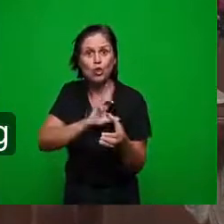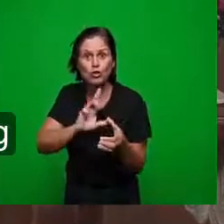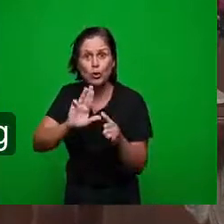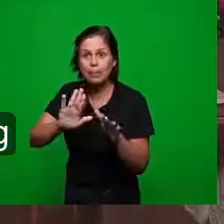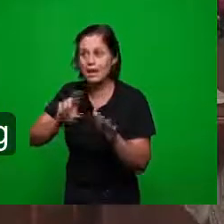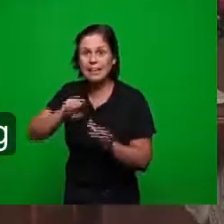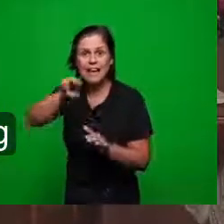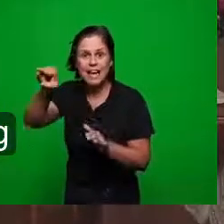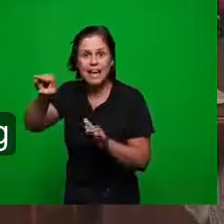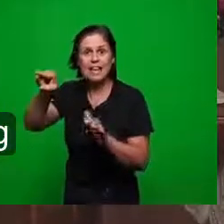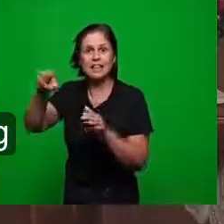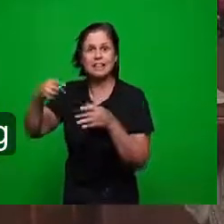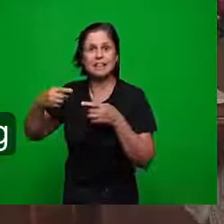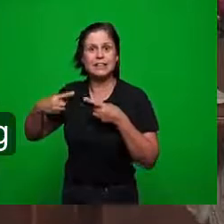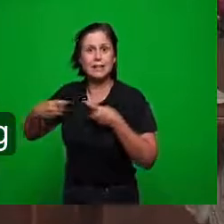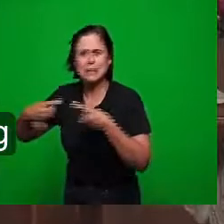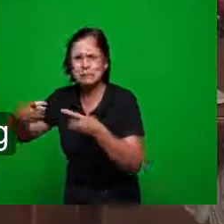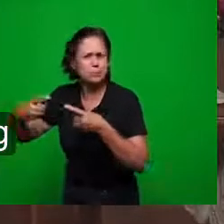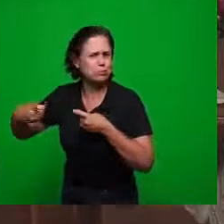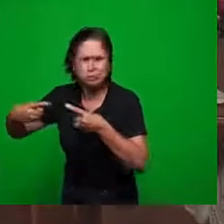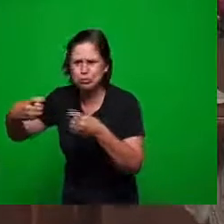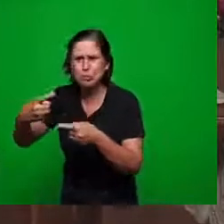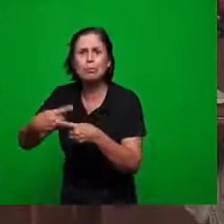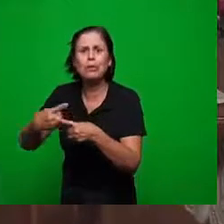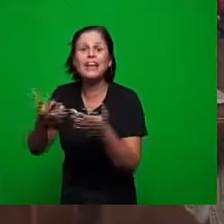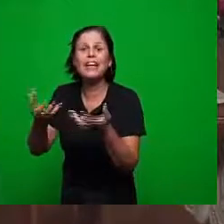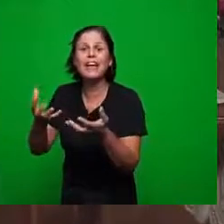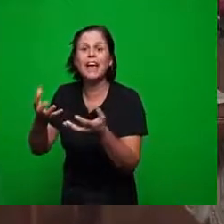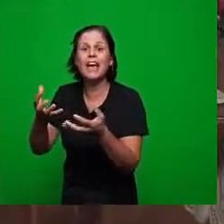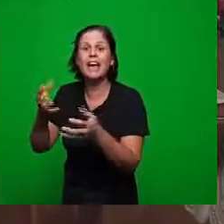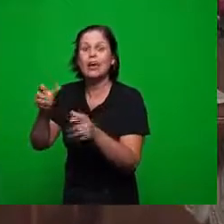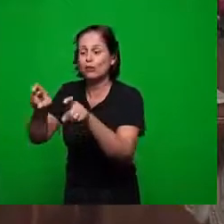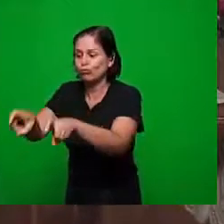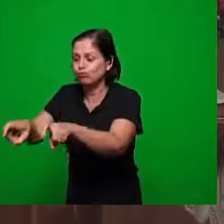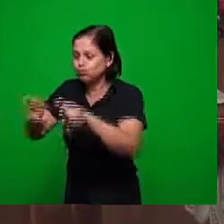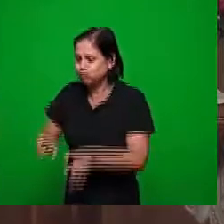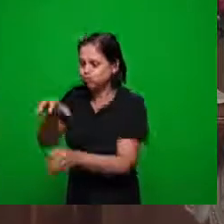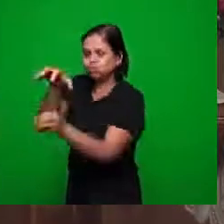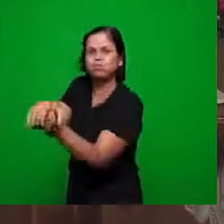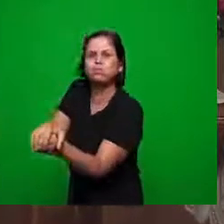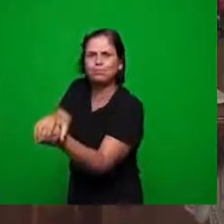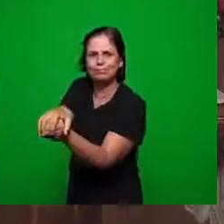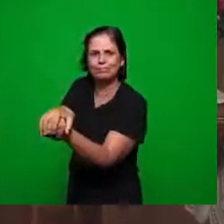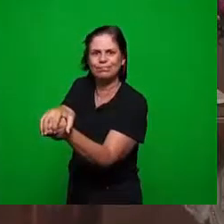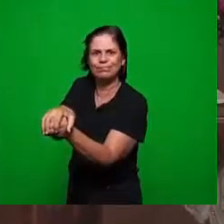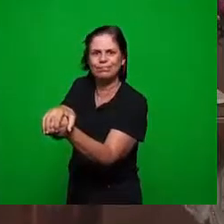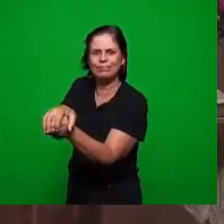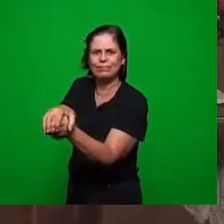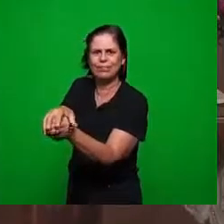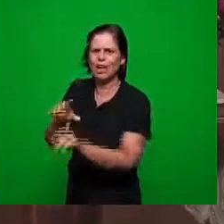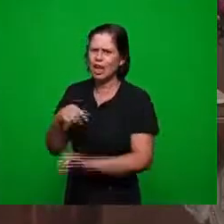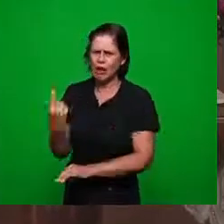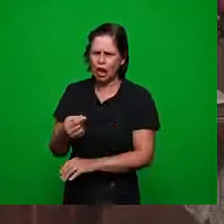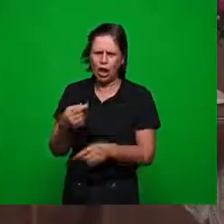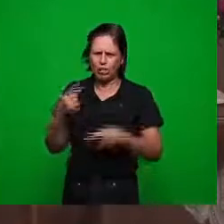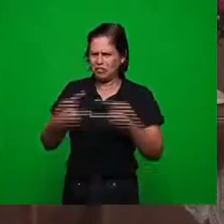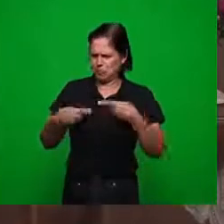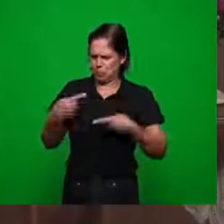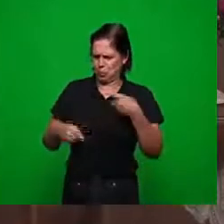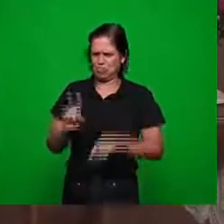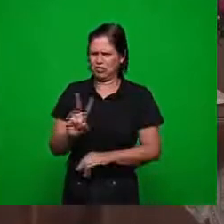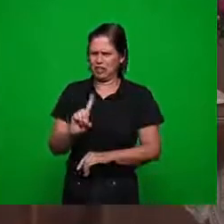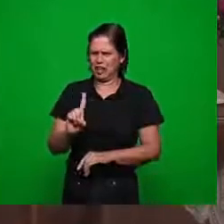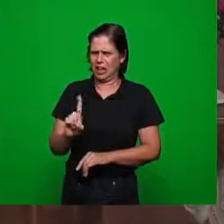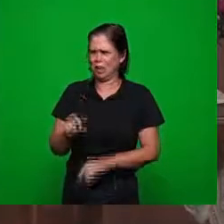lutando com seus buscando seus direitos isso não temos nenhuma discussão nem